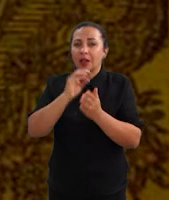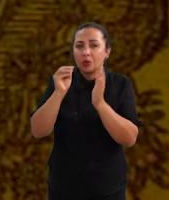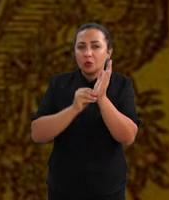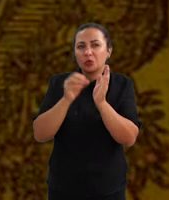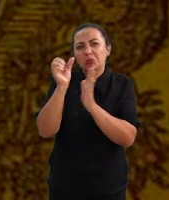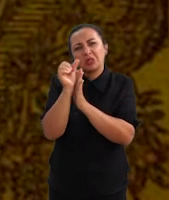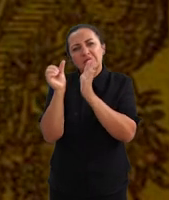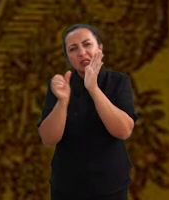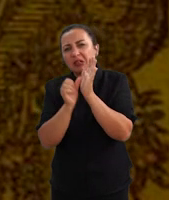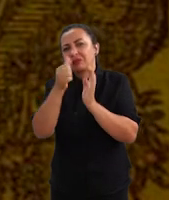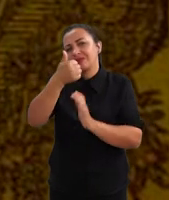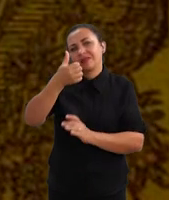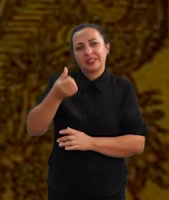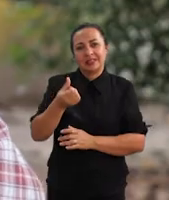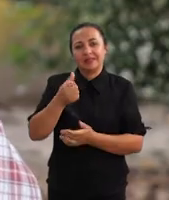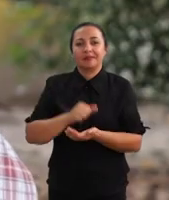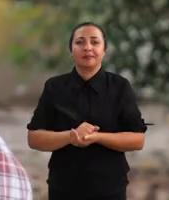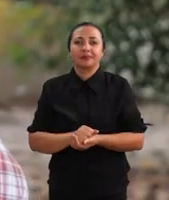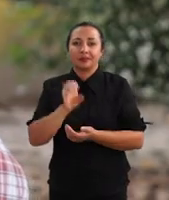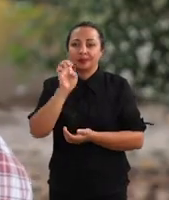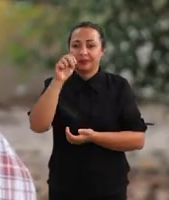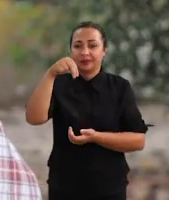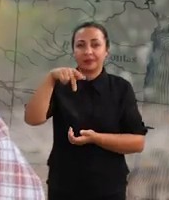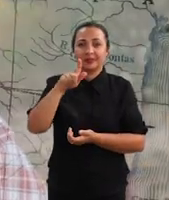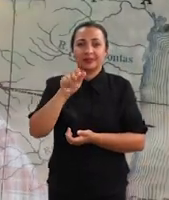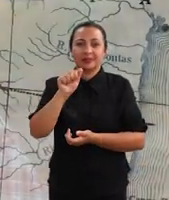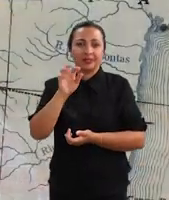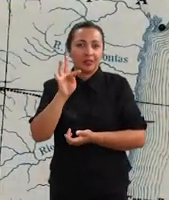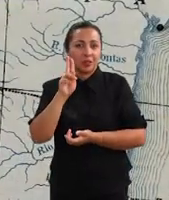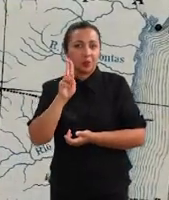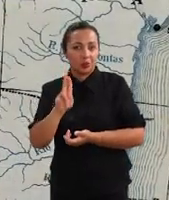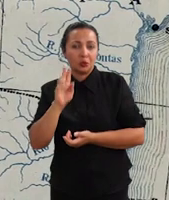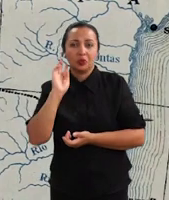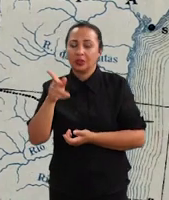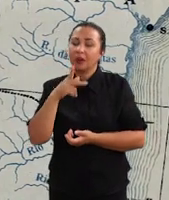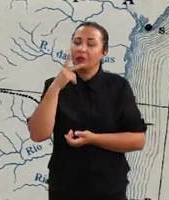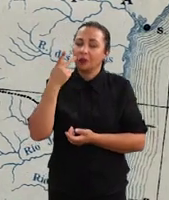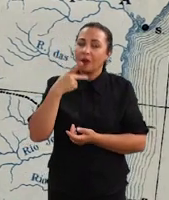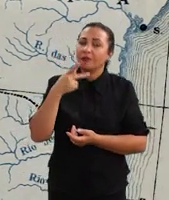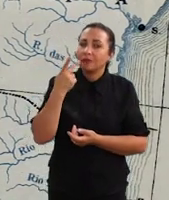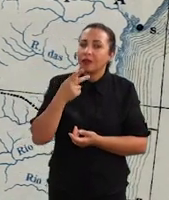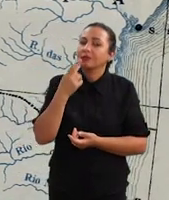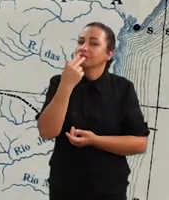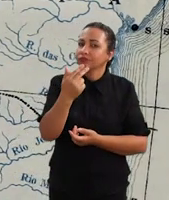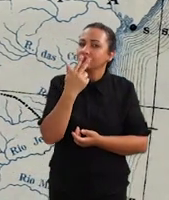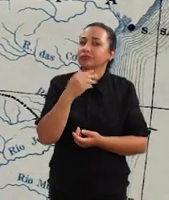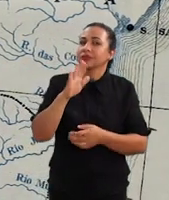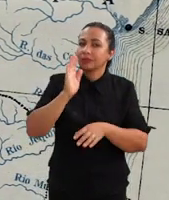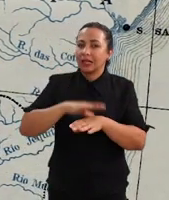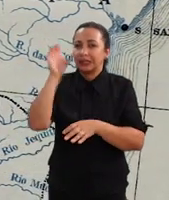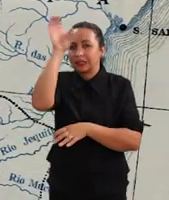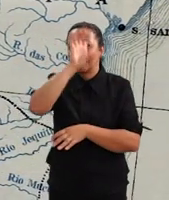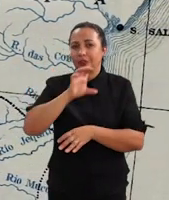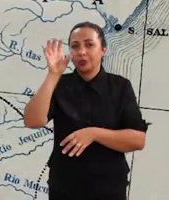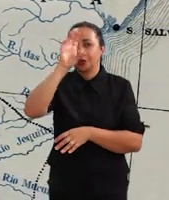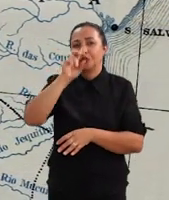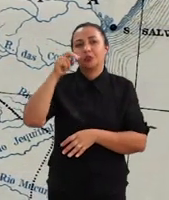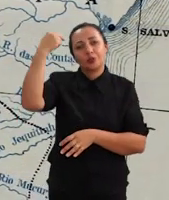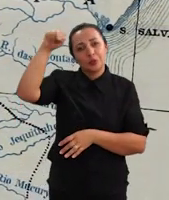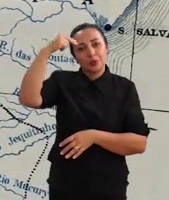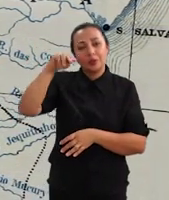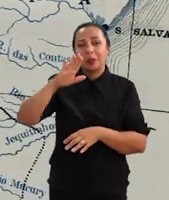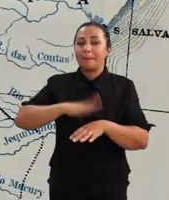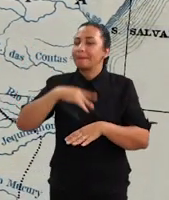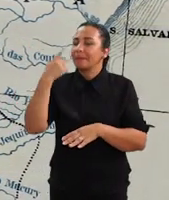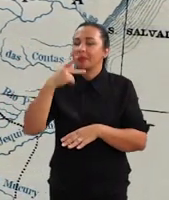século XVI. O Nyangatu, que já foi a língua mais falada de toda a região norte, mais